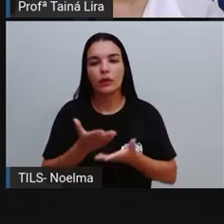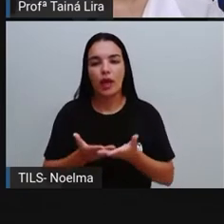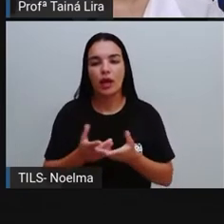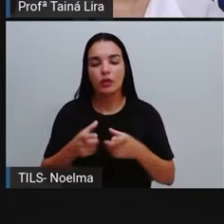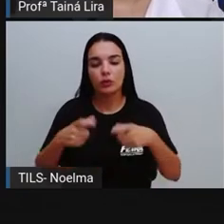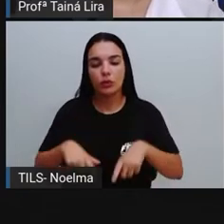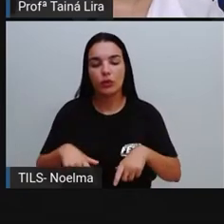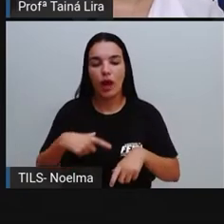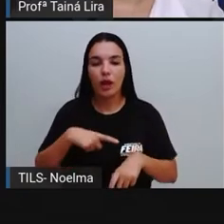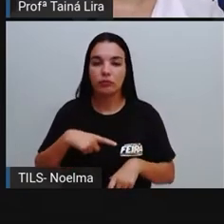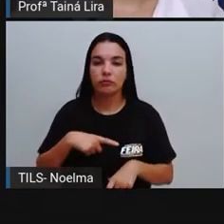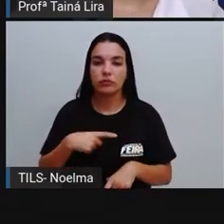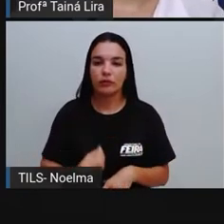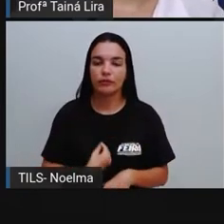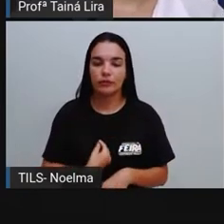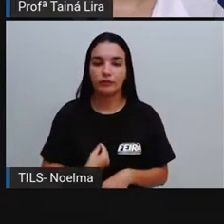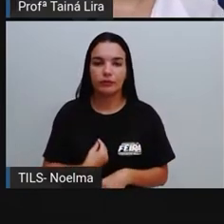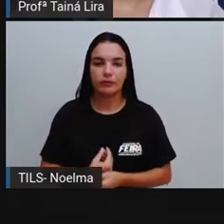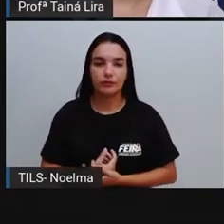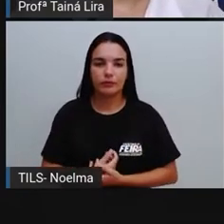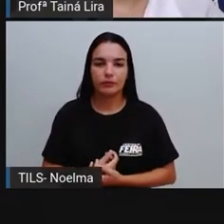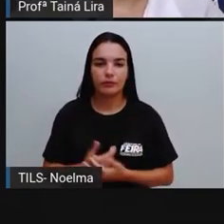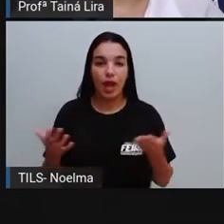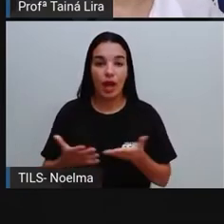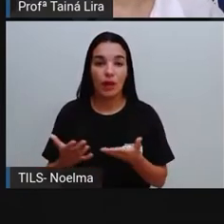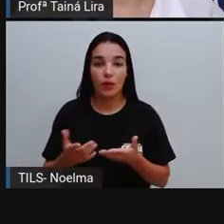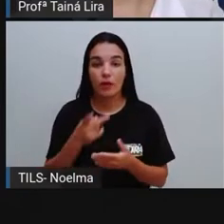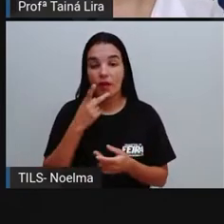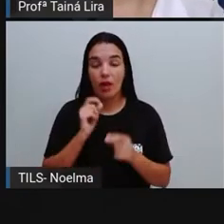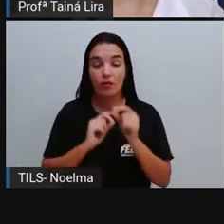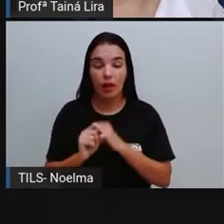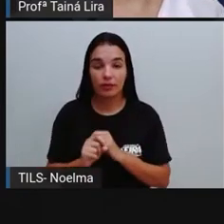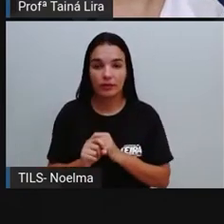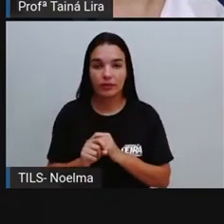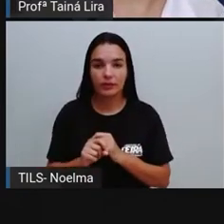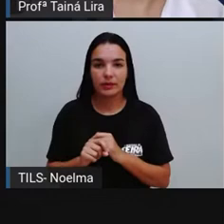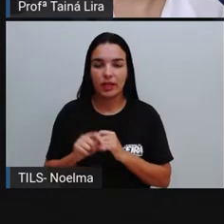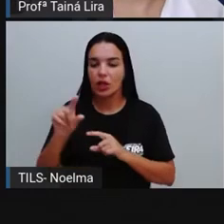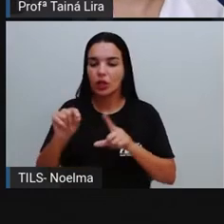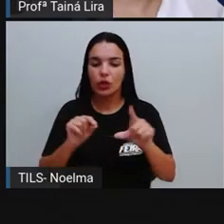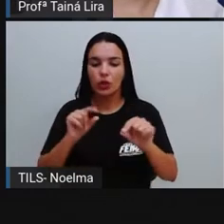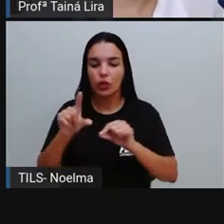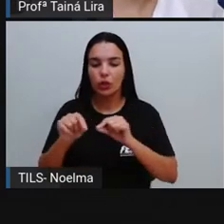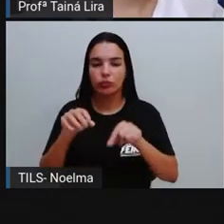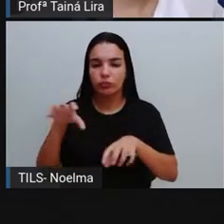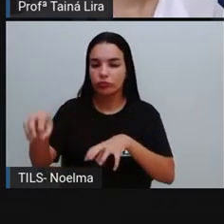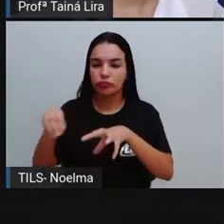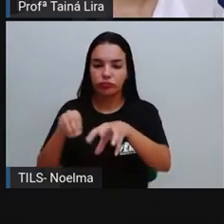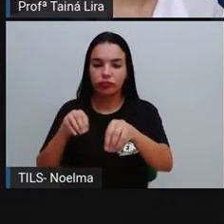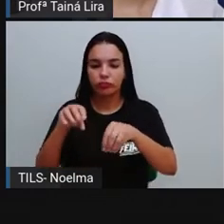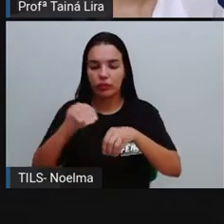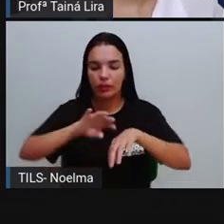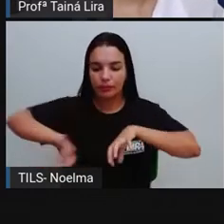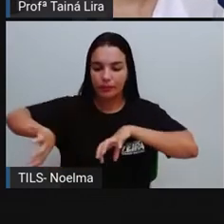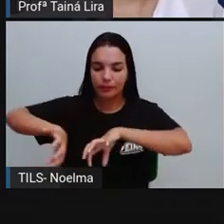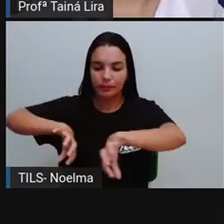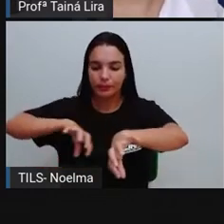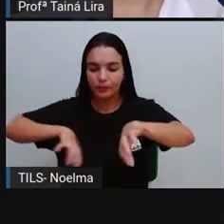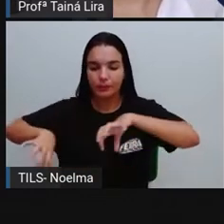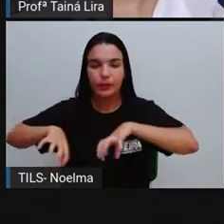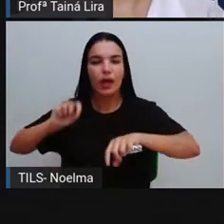a gente primeiro vai falar sobre a coleta seletiva. Então, o que é a coleta seletiva? Então, vai ser